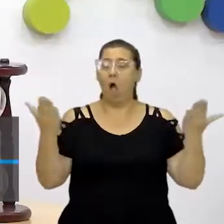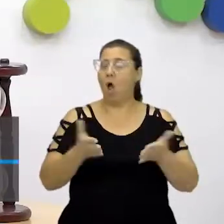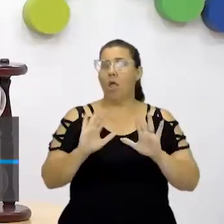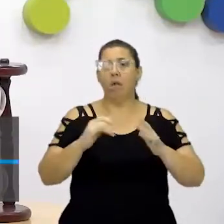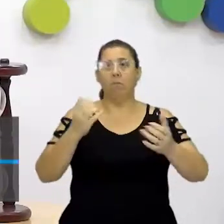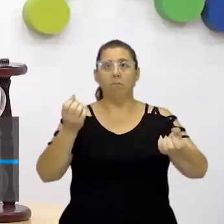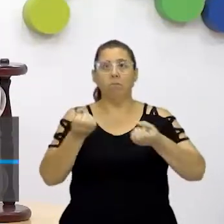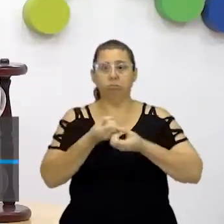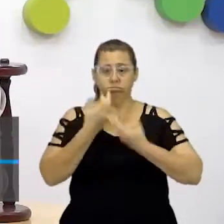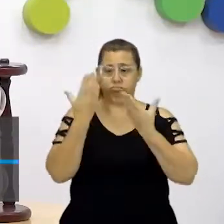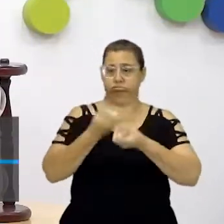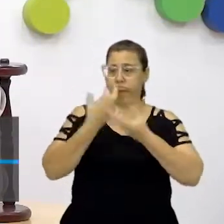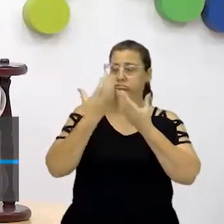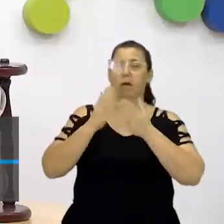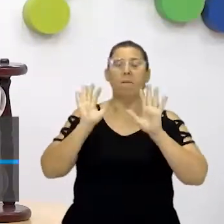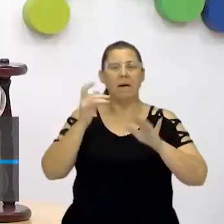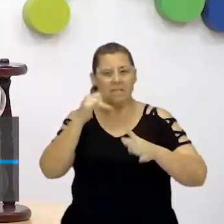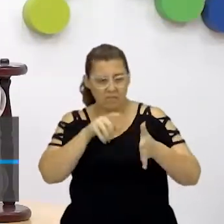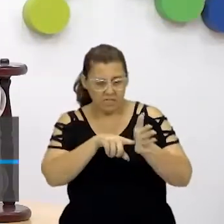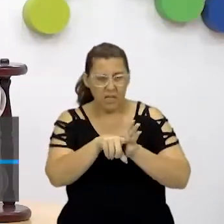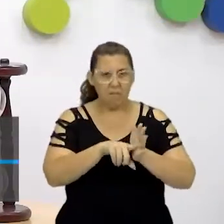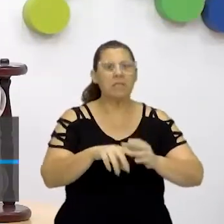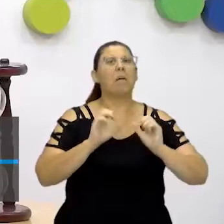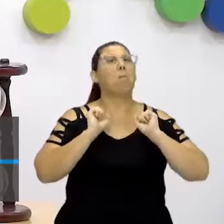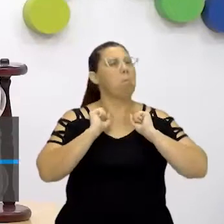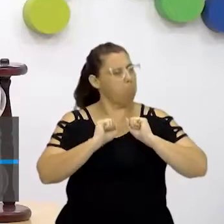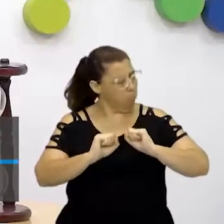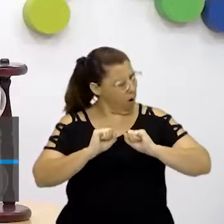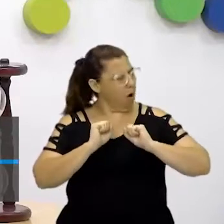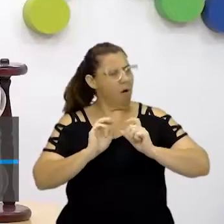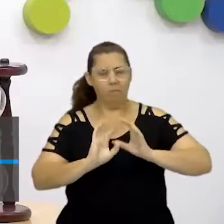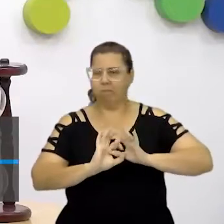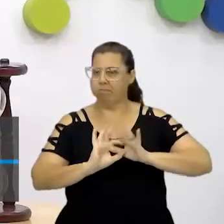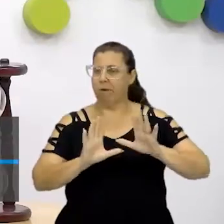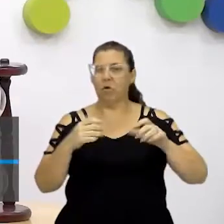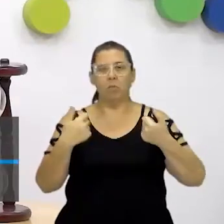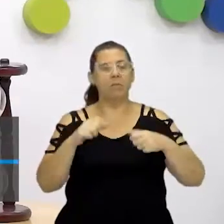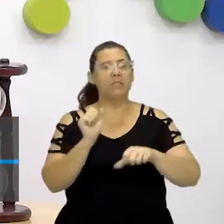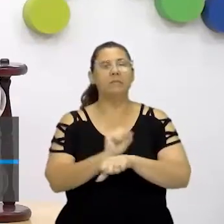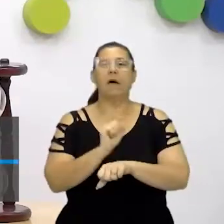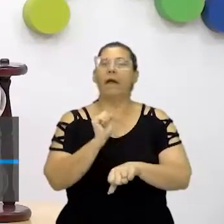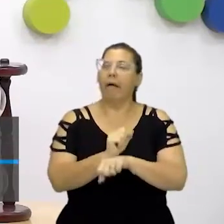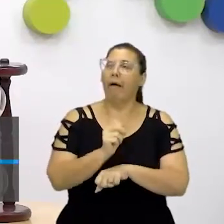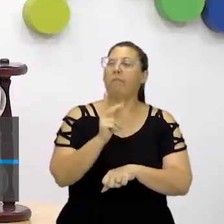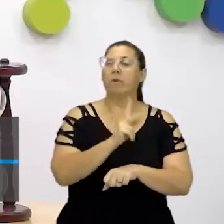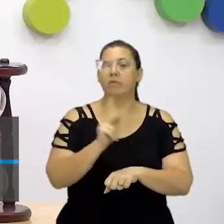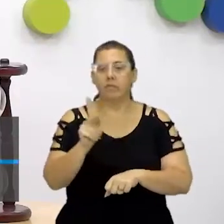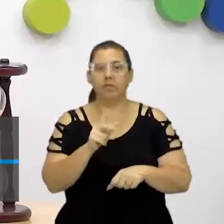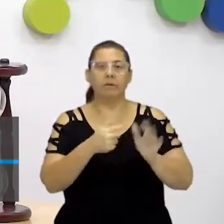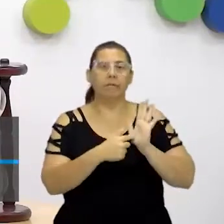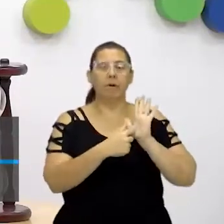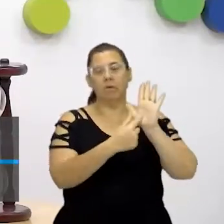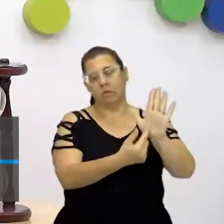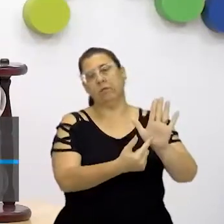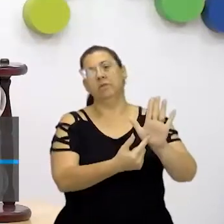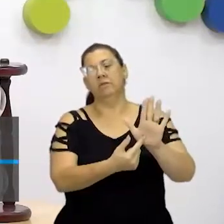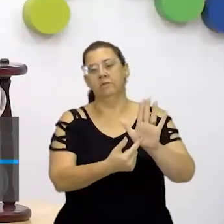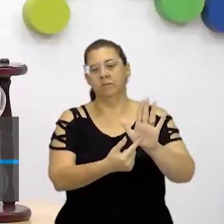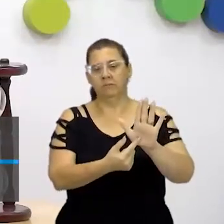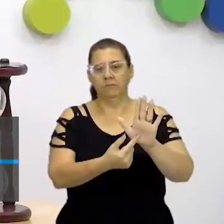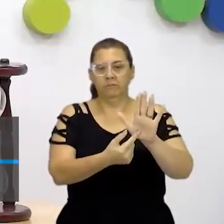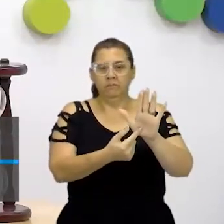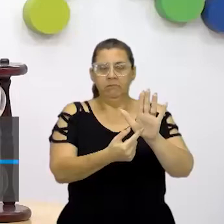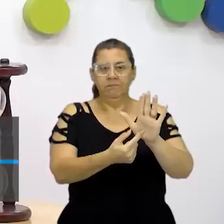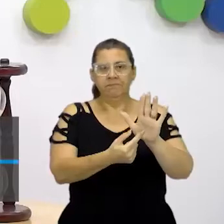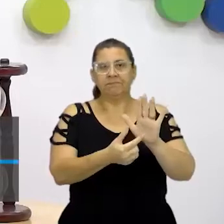informação, mas se vocês quiserem pesquisar, vocês já podem pesquisar. Não precisa esperar a professora ir lá e passar a matéria. Então, já estou dando um